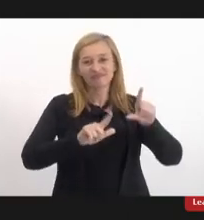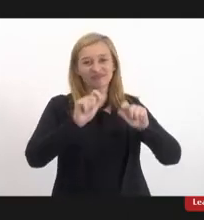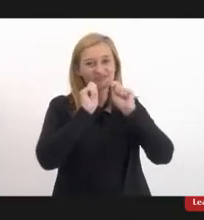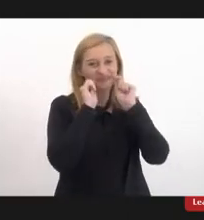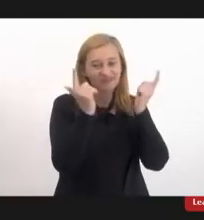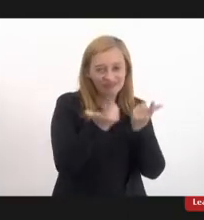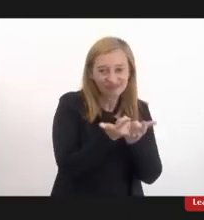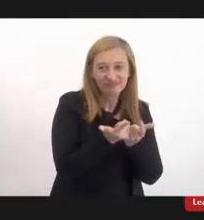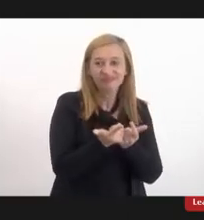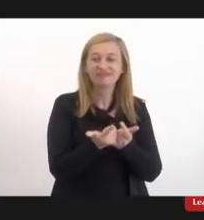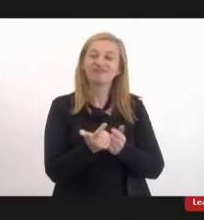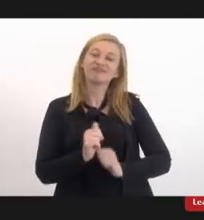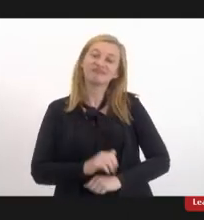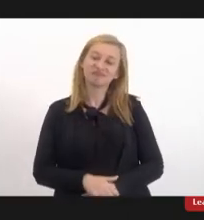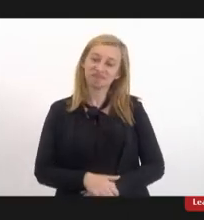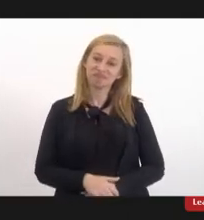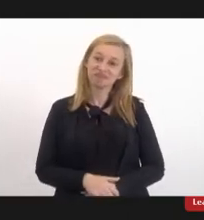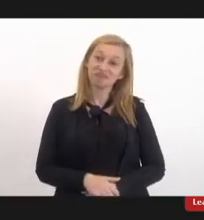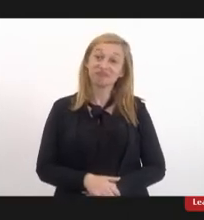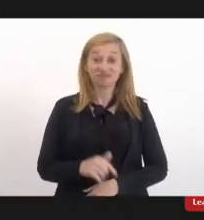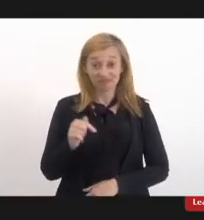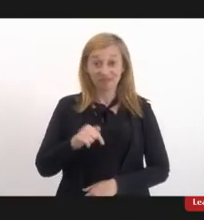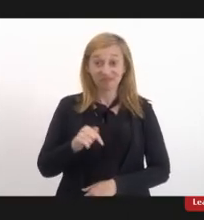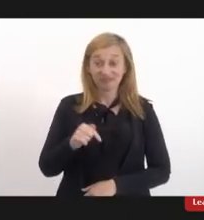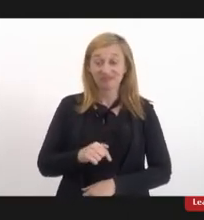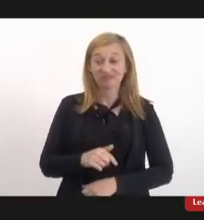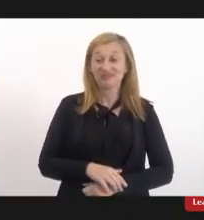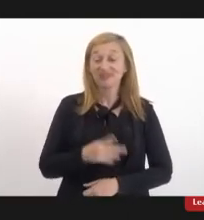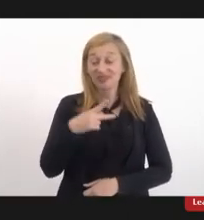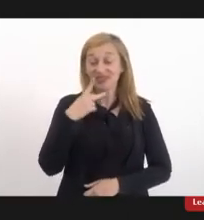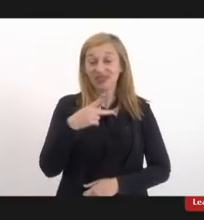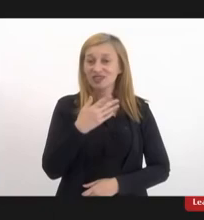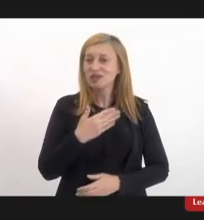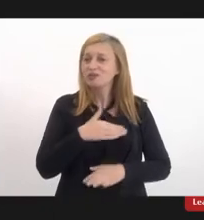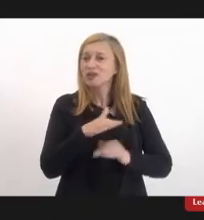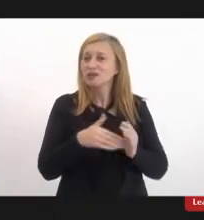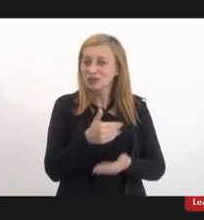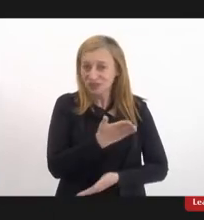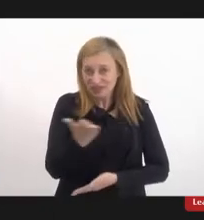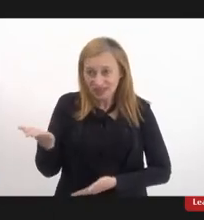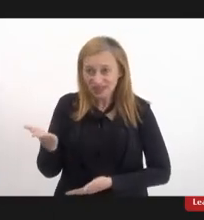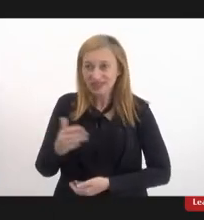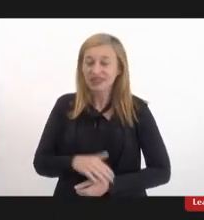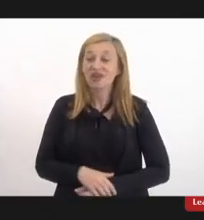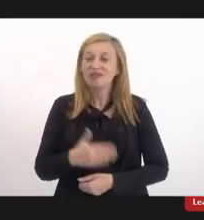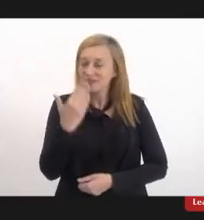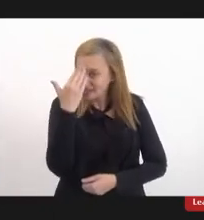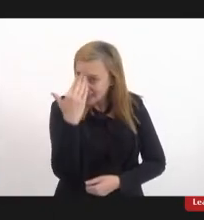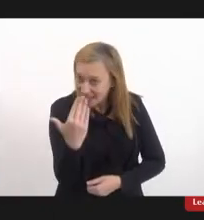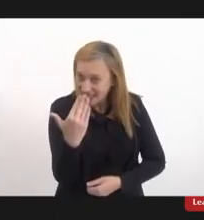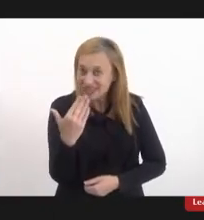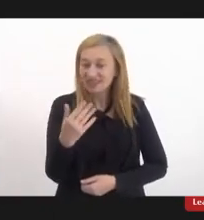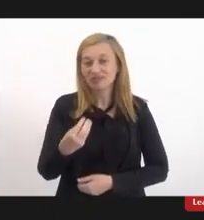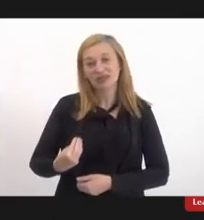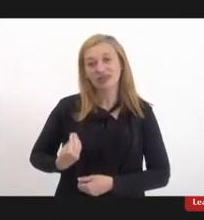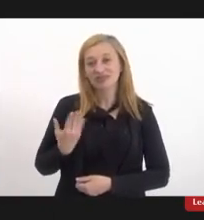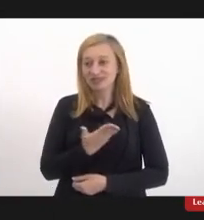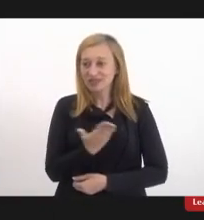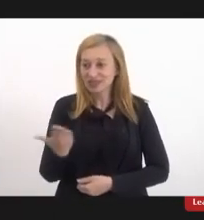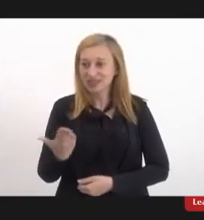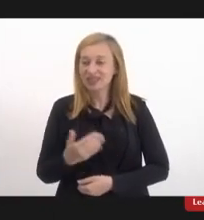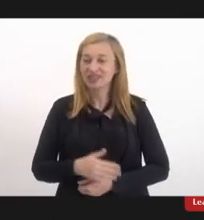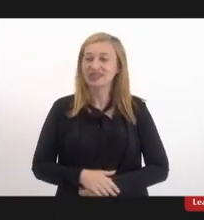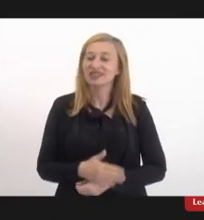LERJ, aqui na LERJ, e aqui, né, falando para todas vocês. Então, muito obrigado pela presença, gente,